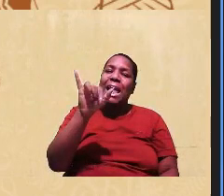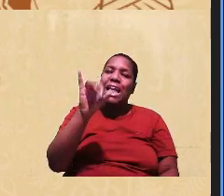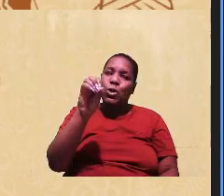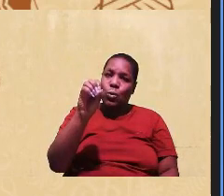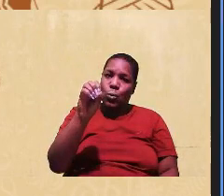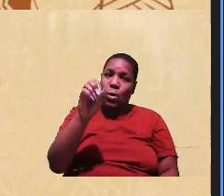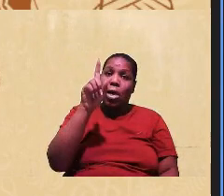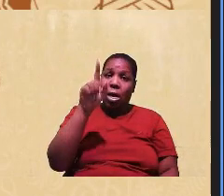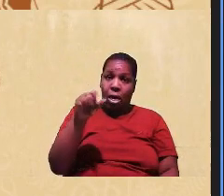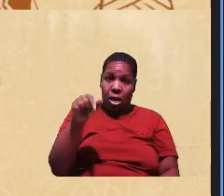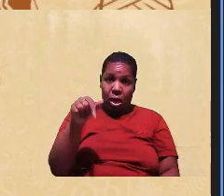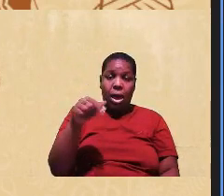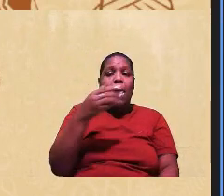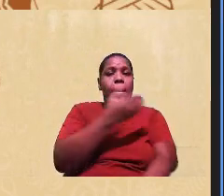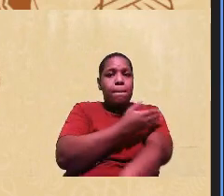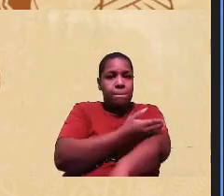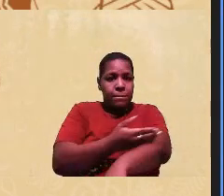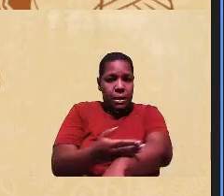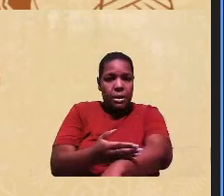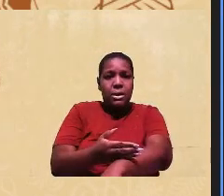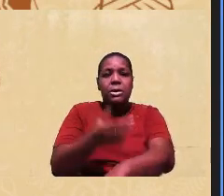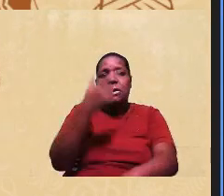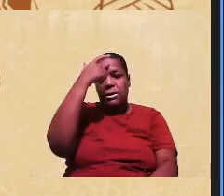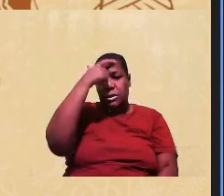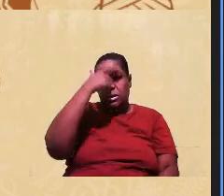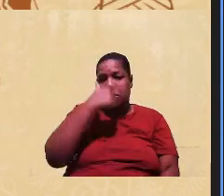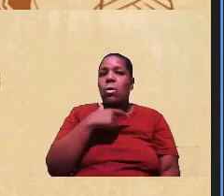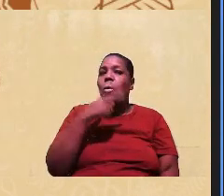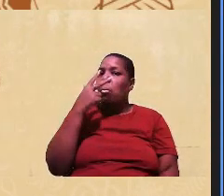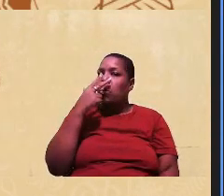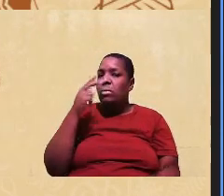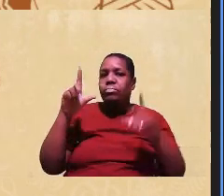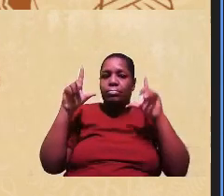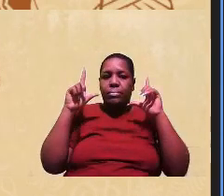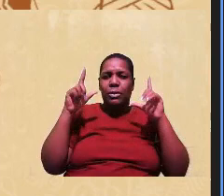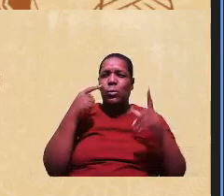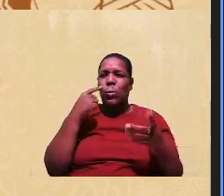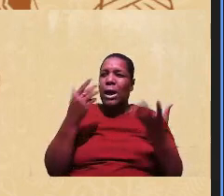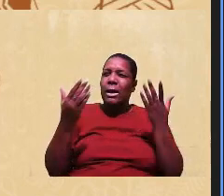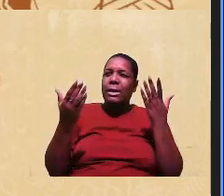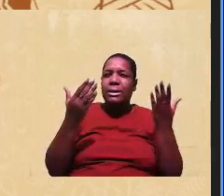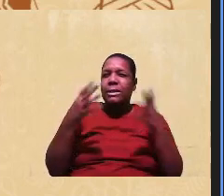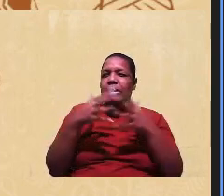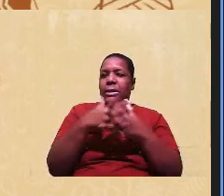candidatos brancos com traços fenotípicos calcazoides não tão acentuados.